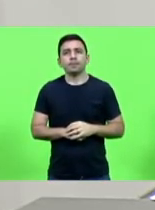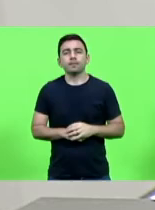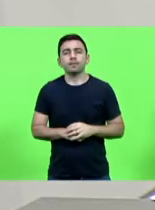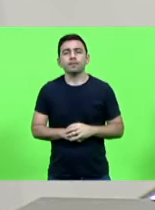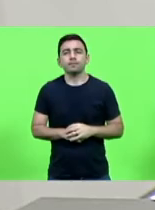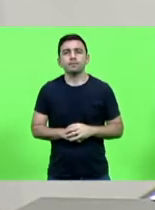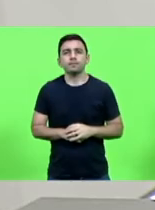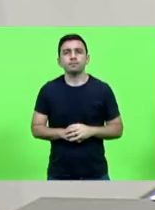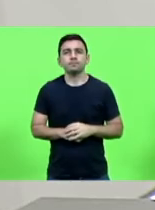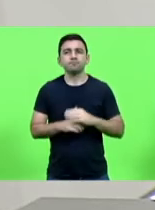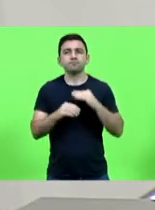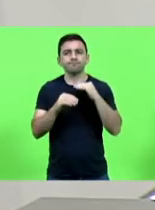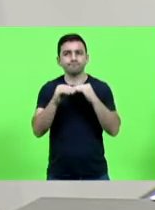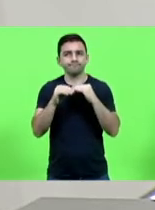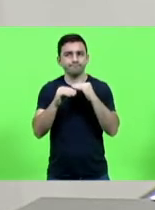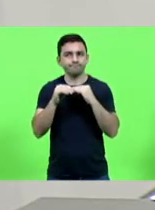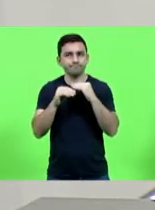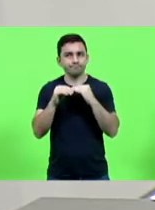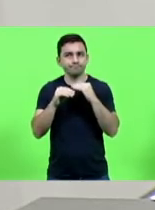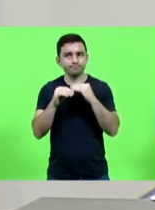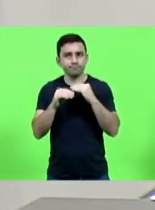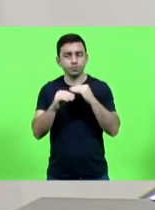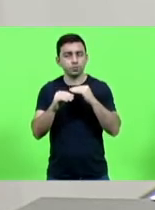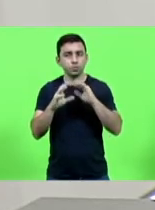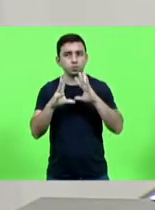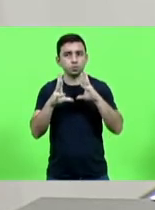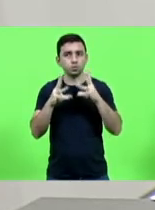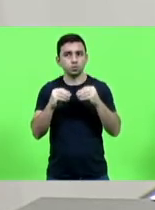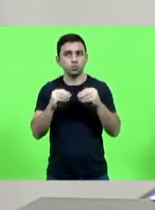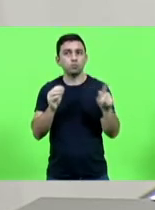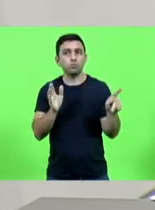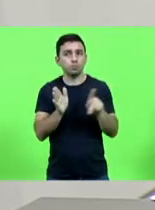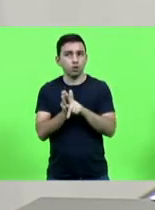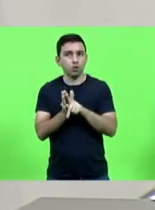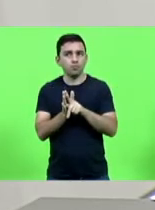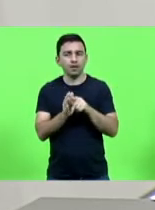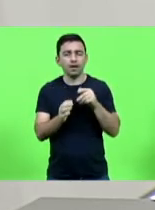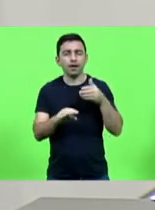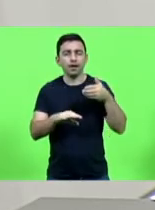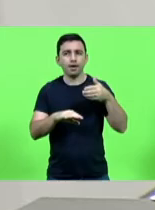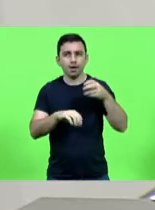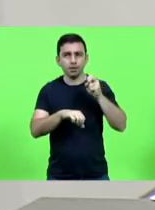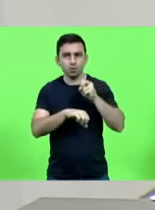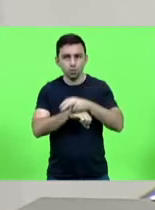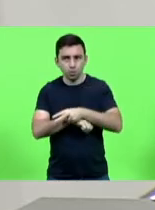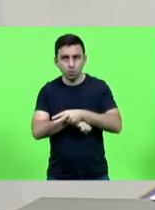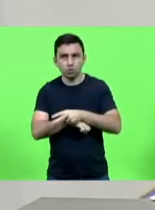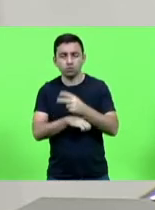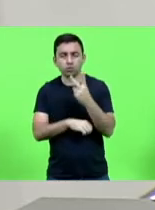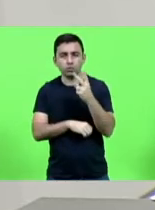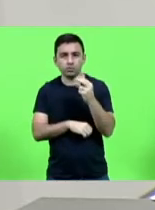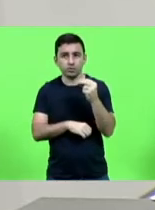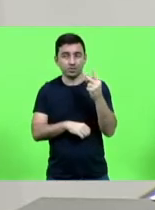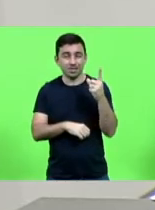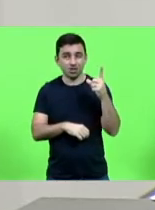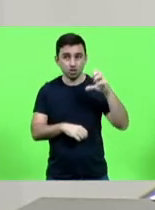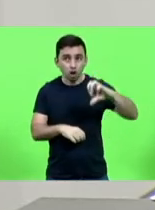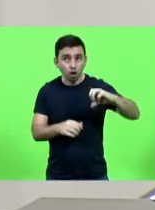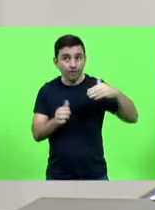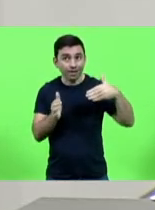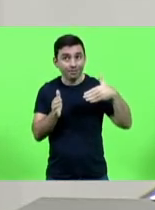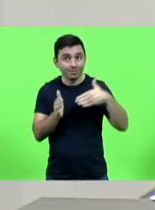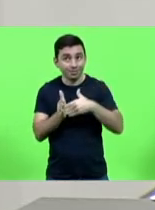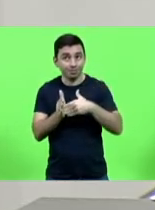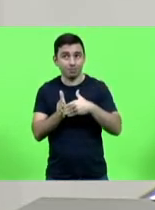paridade e integralidade para quem entrou até 2019 então quem entrou até